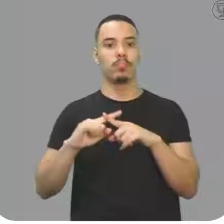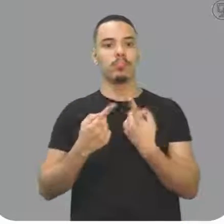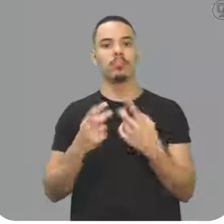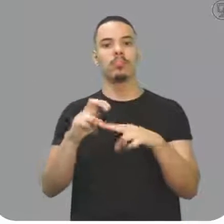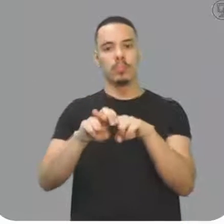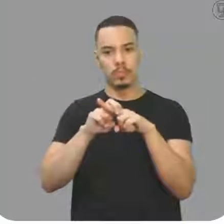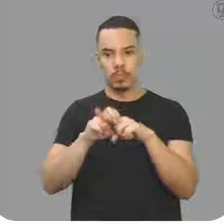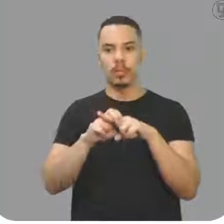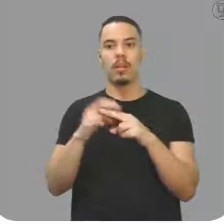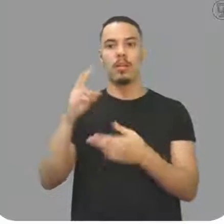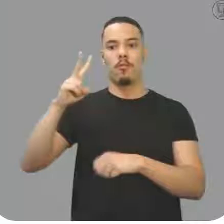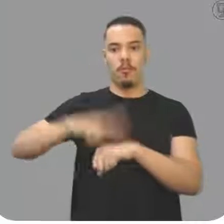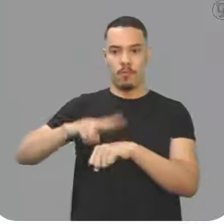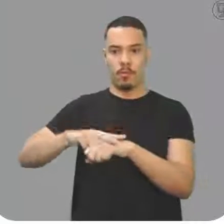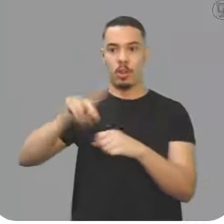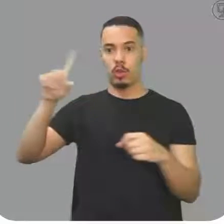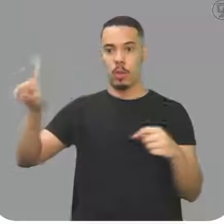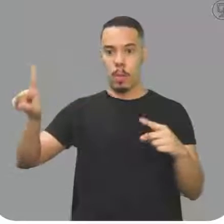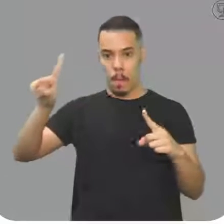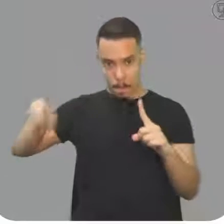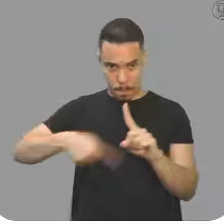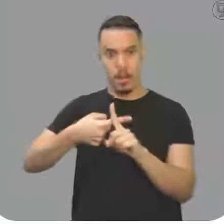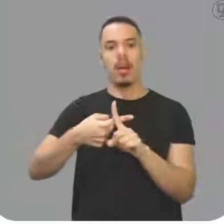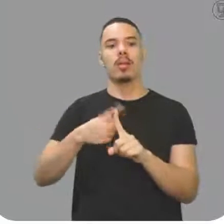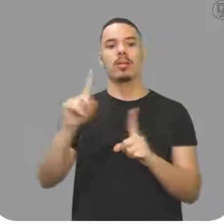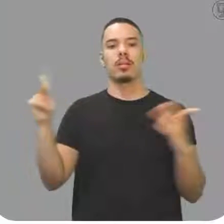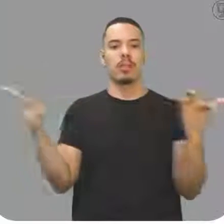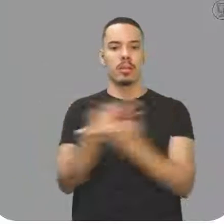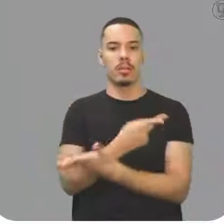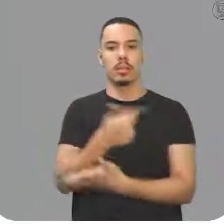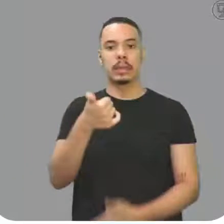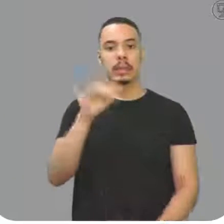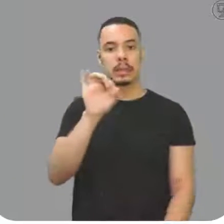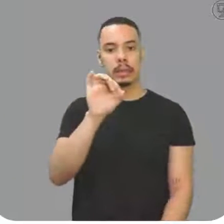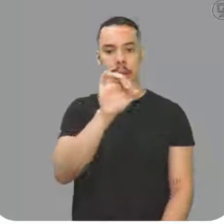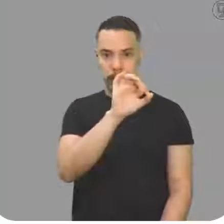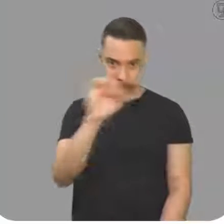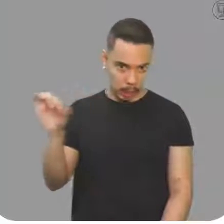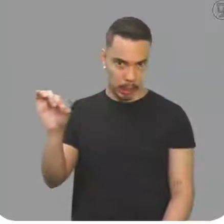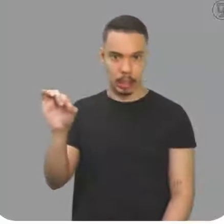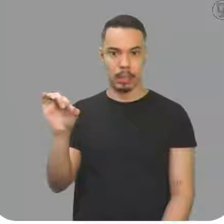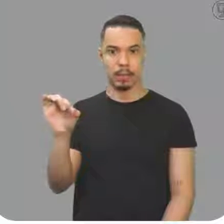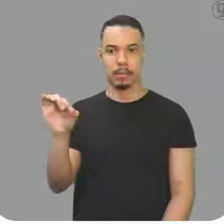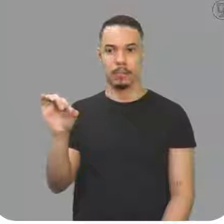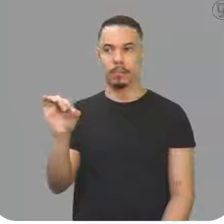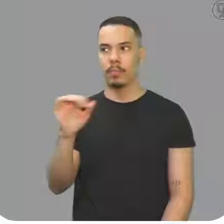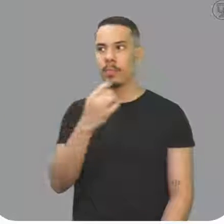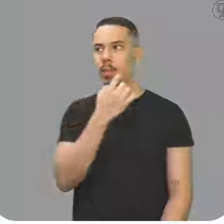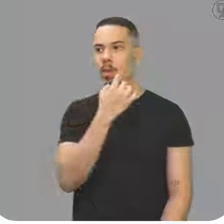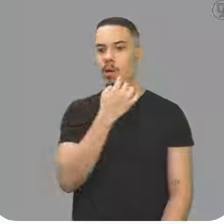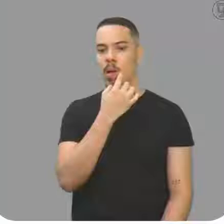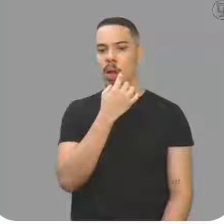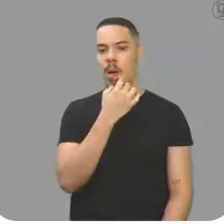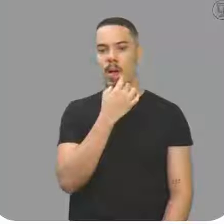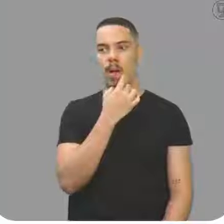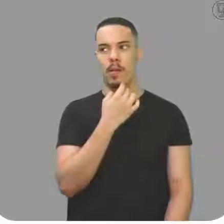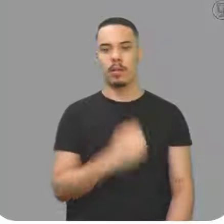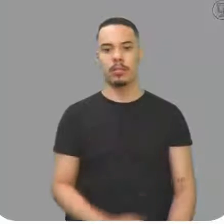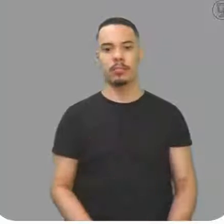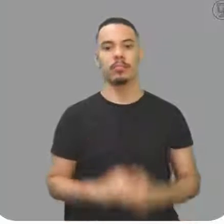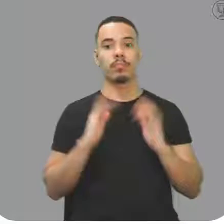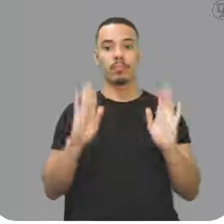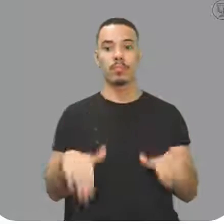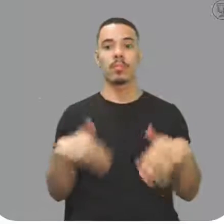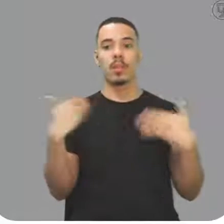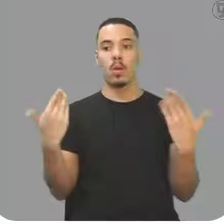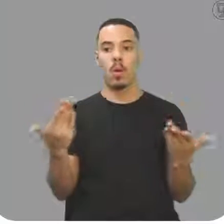o vidro, o frasco de vidro mais o mercúrio, foi aquecido a 100. Estava a 30, aqueceu até 100 graus Celsius. Qual o